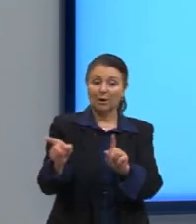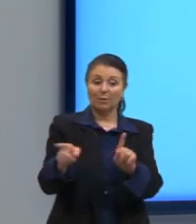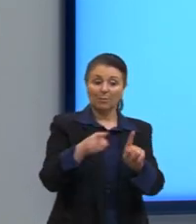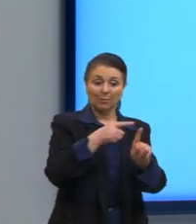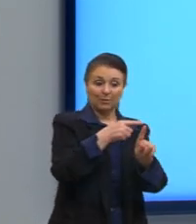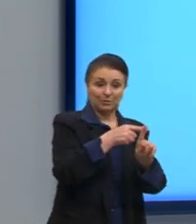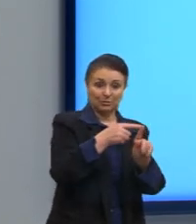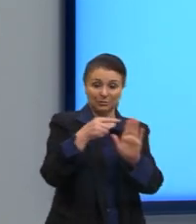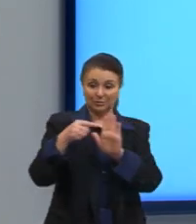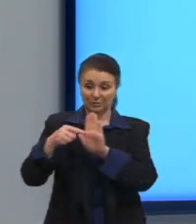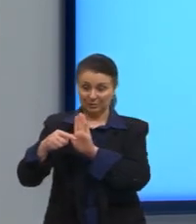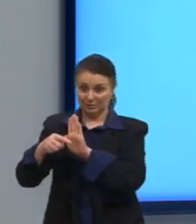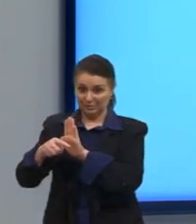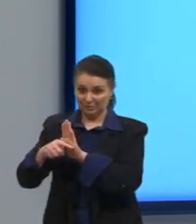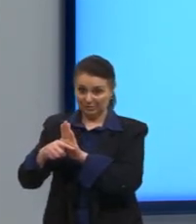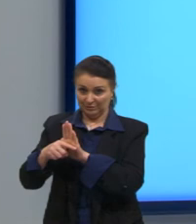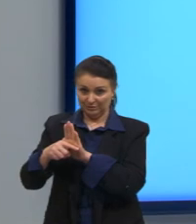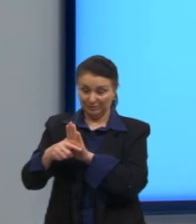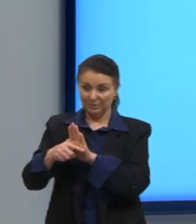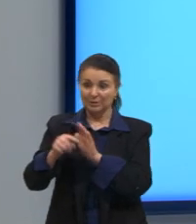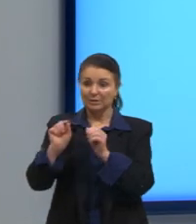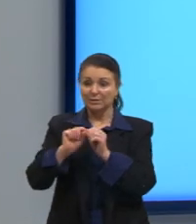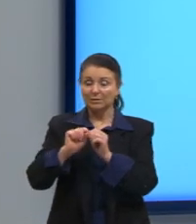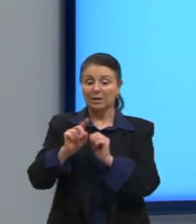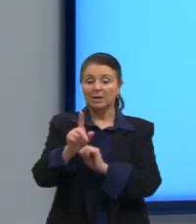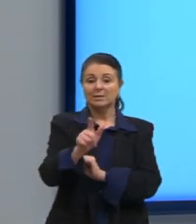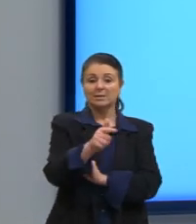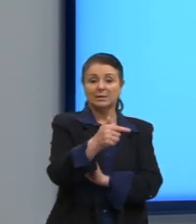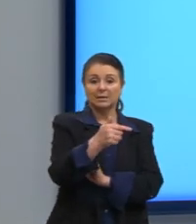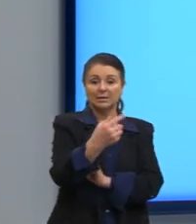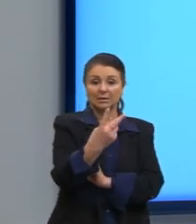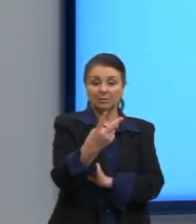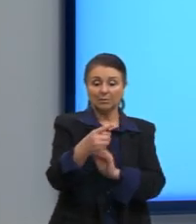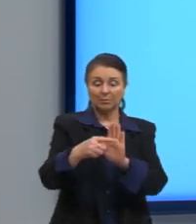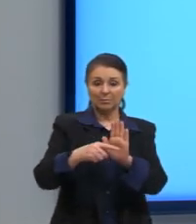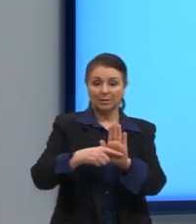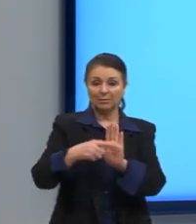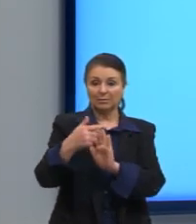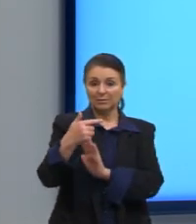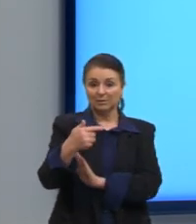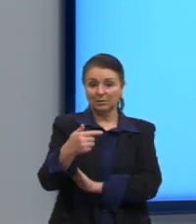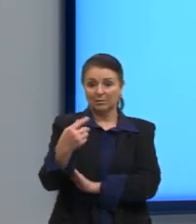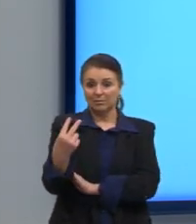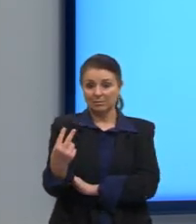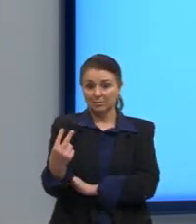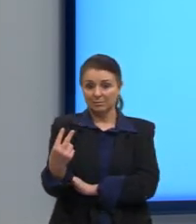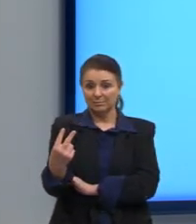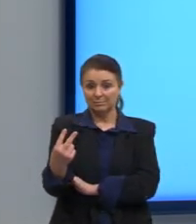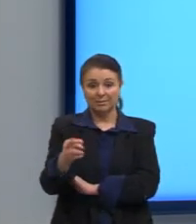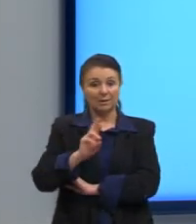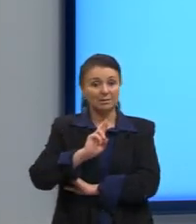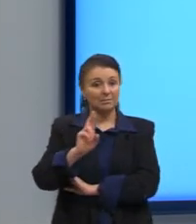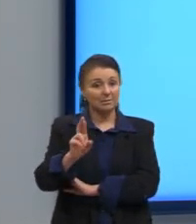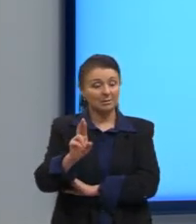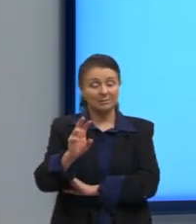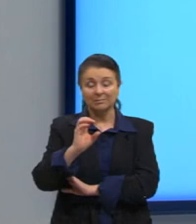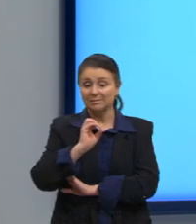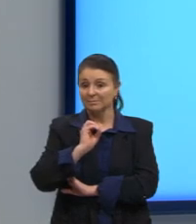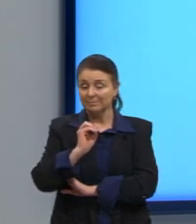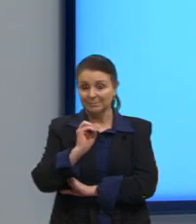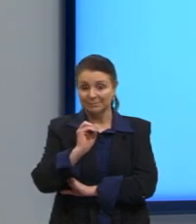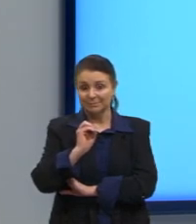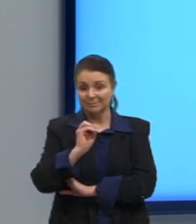para ficar mais fácil, e aí nós teríamos 72 menos 72. Portanto, 0, né?